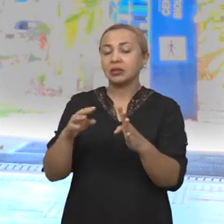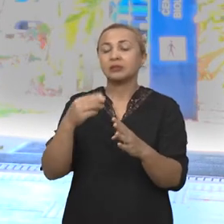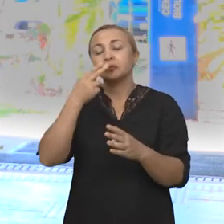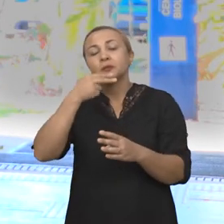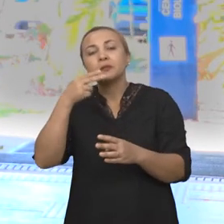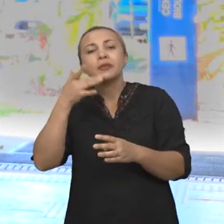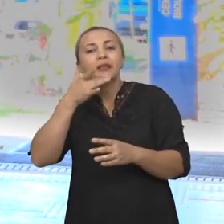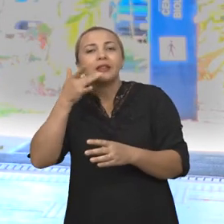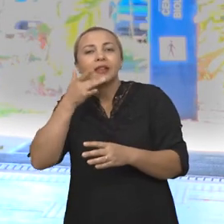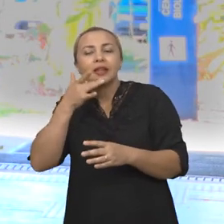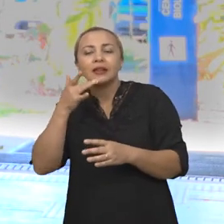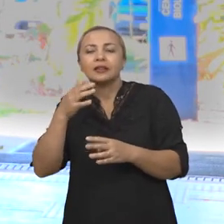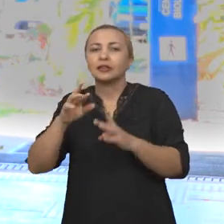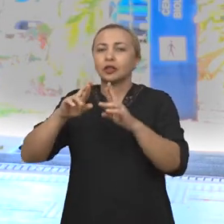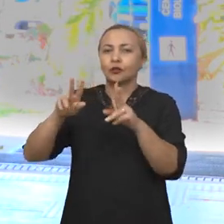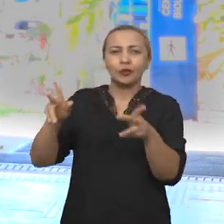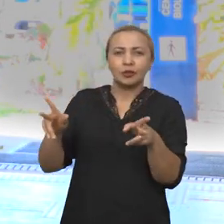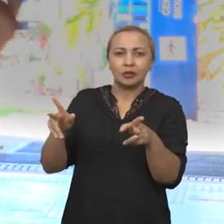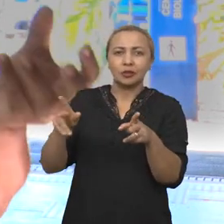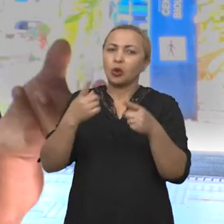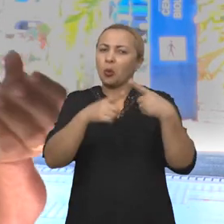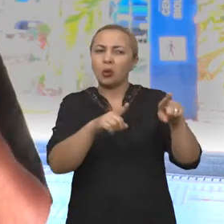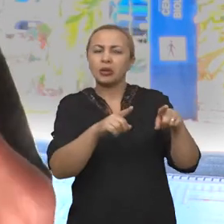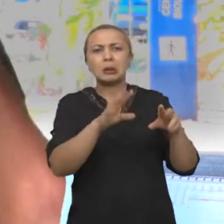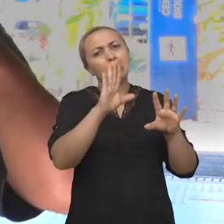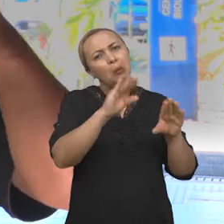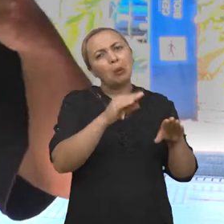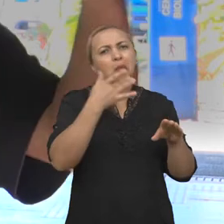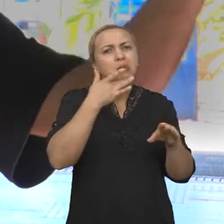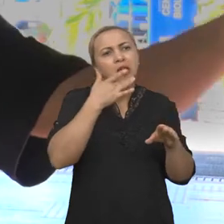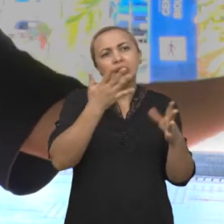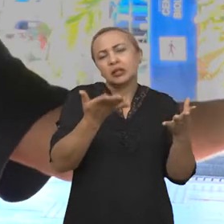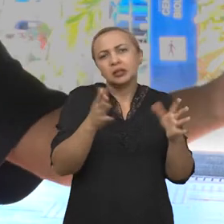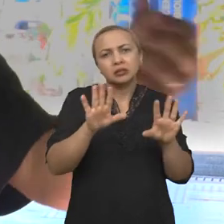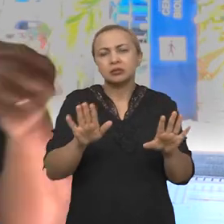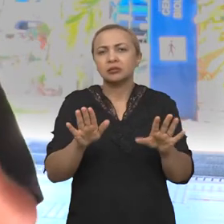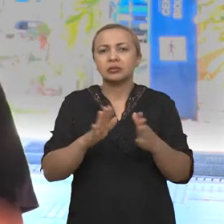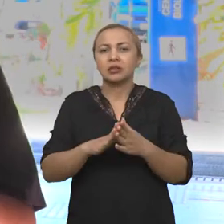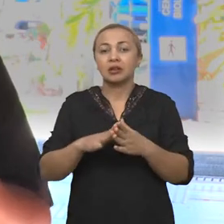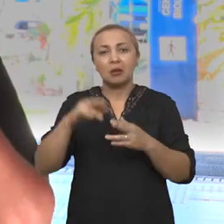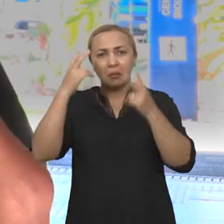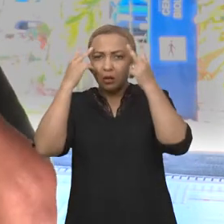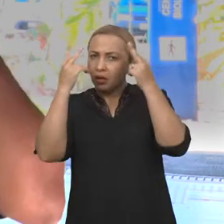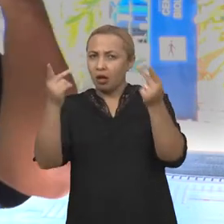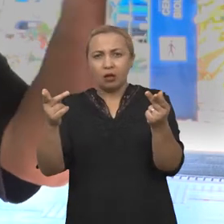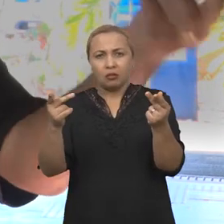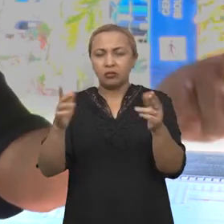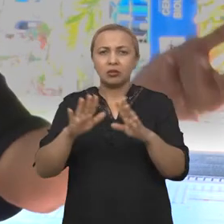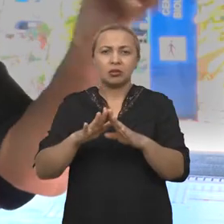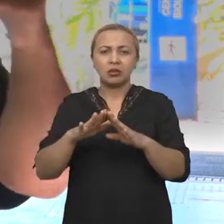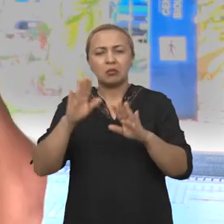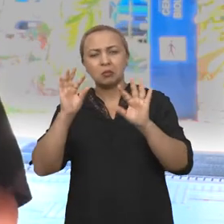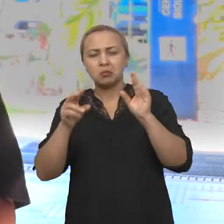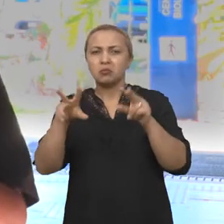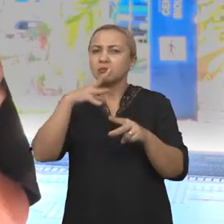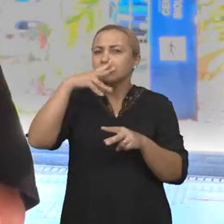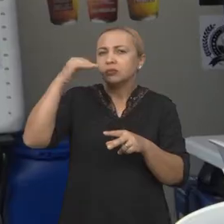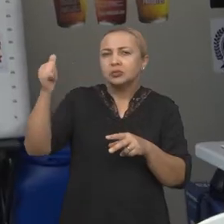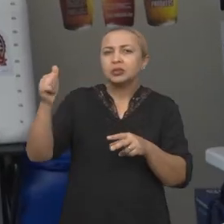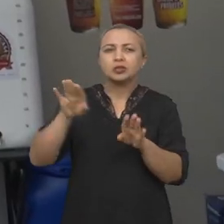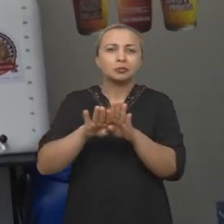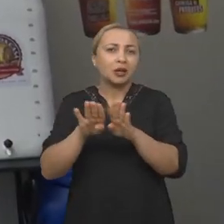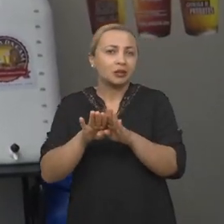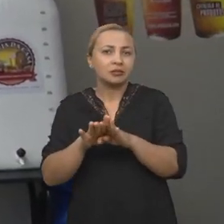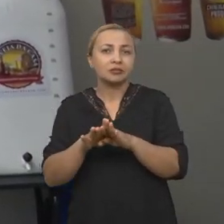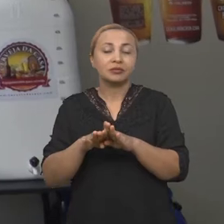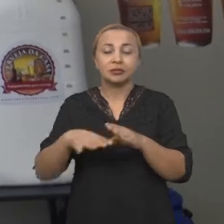determinados sabores e aromas de maneira diferente do que uma outra. Uma outra pode ser mais neutra, conferindo pouco sabor e aroma, enfim.